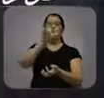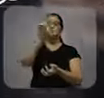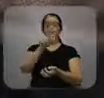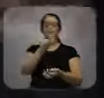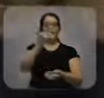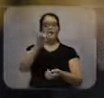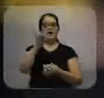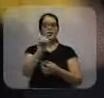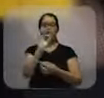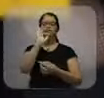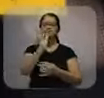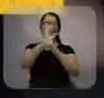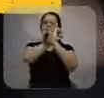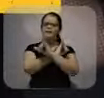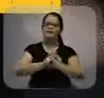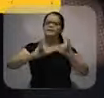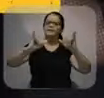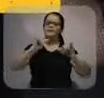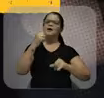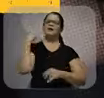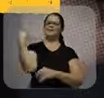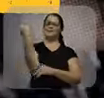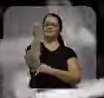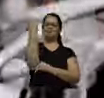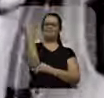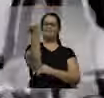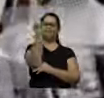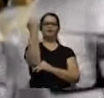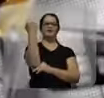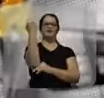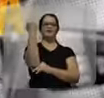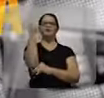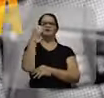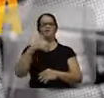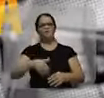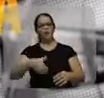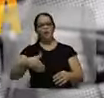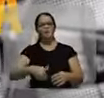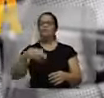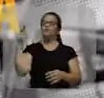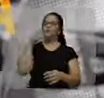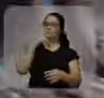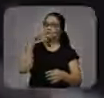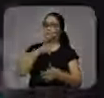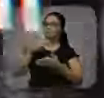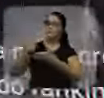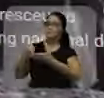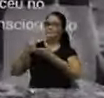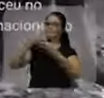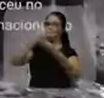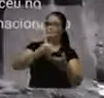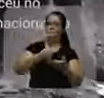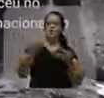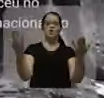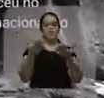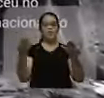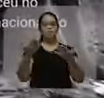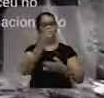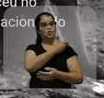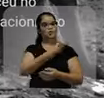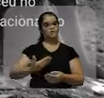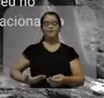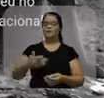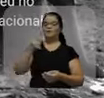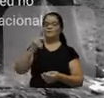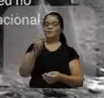Josué de Castro já alertava para a gravidade da fome e da urgência em combatê-la. Hoje, enquanto